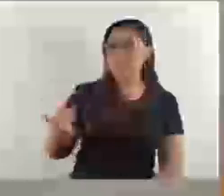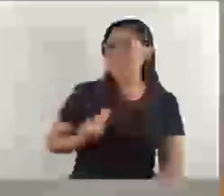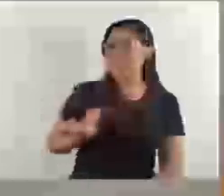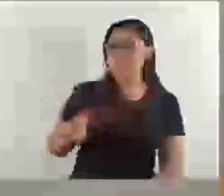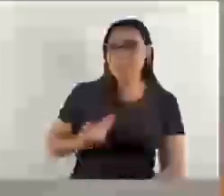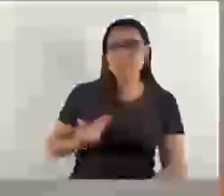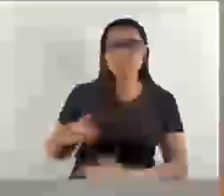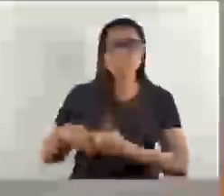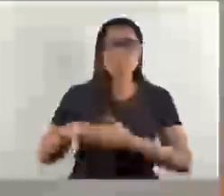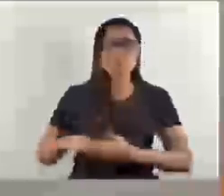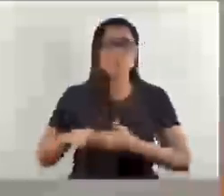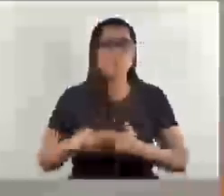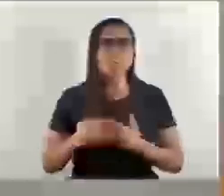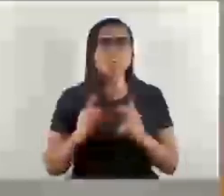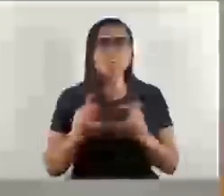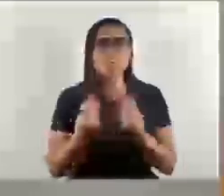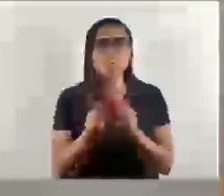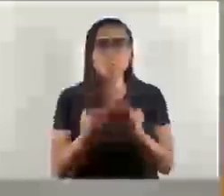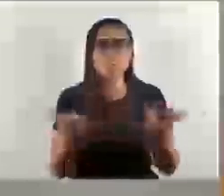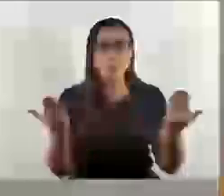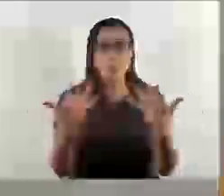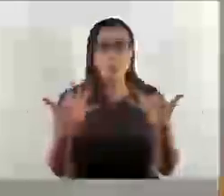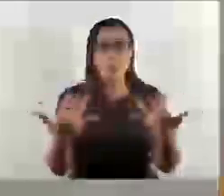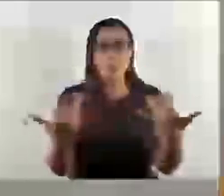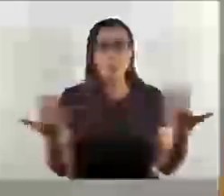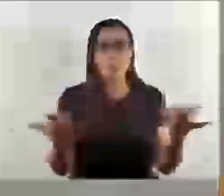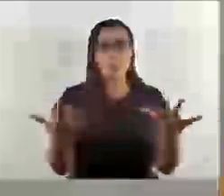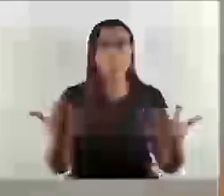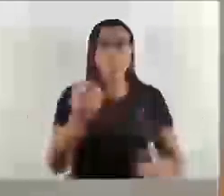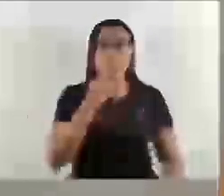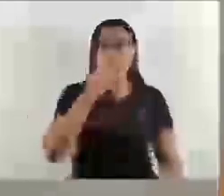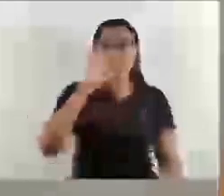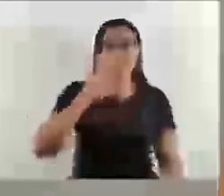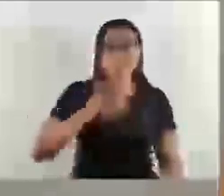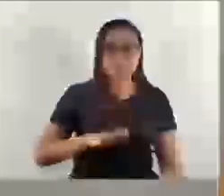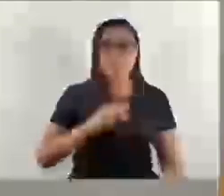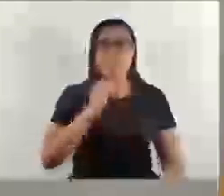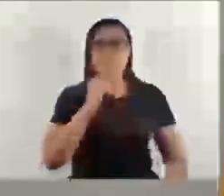que estão na plateia aqui hoje, boa tarde, noite a todos.